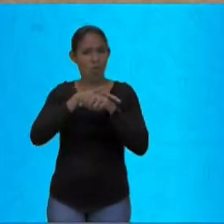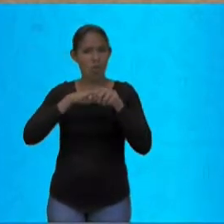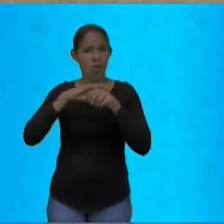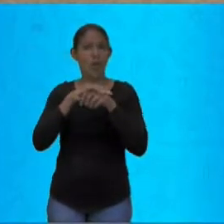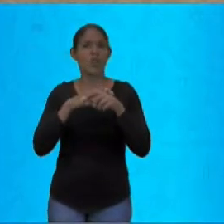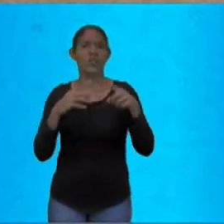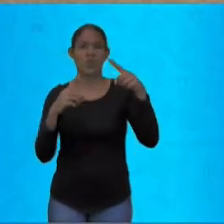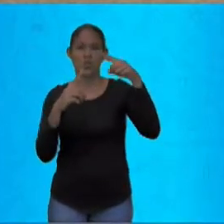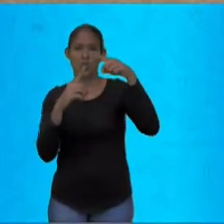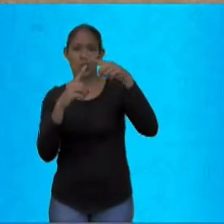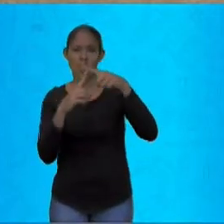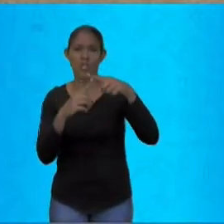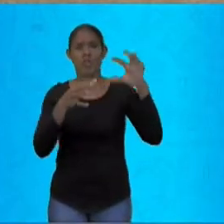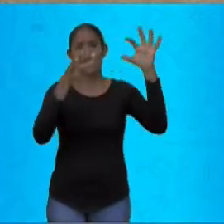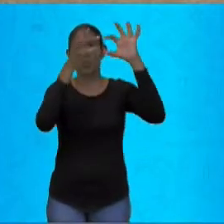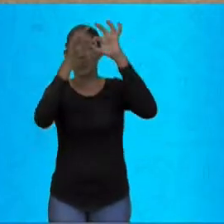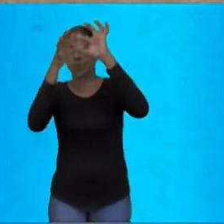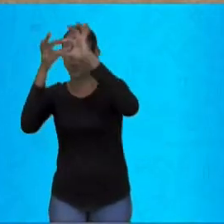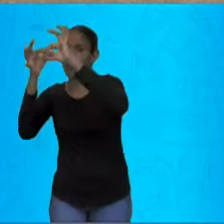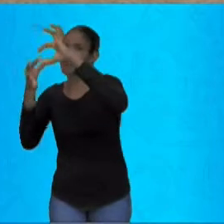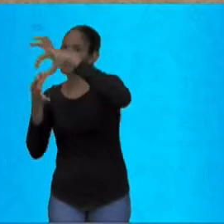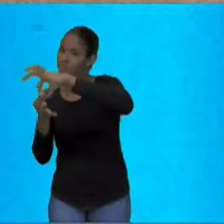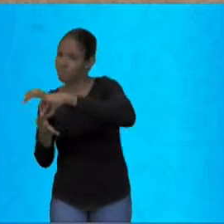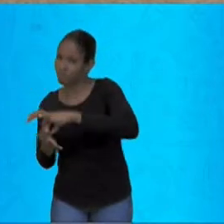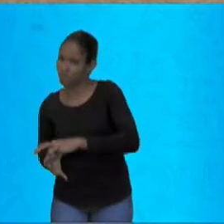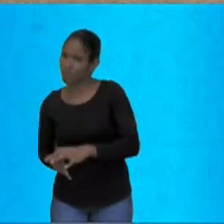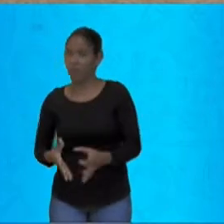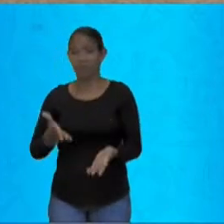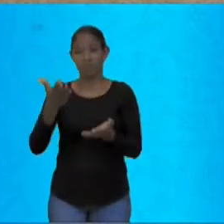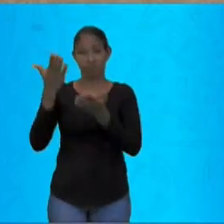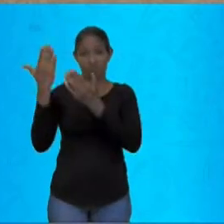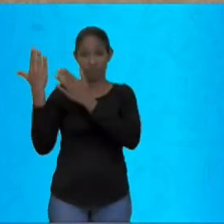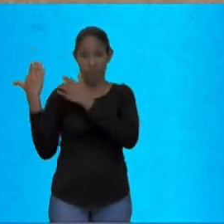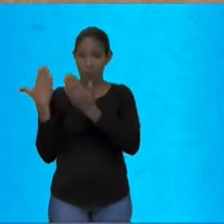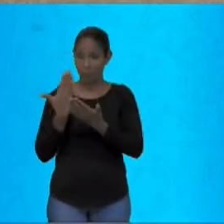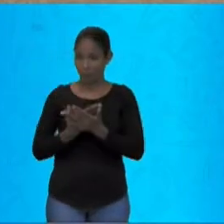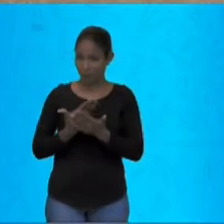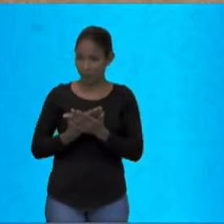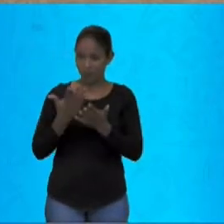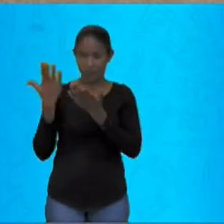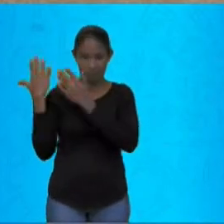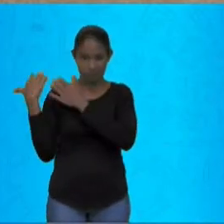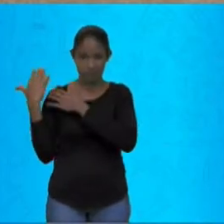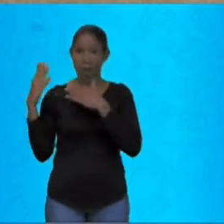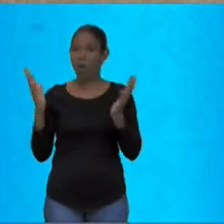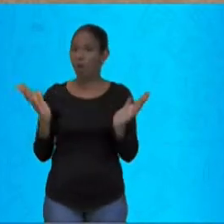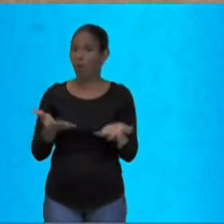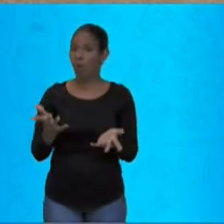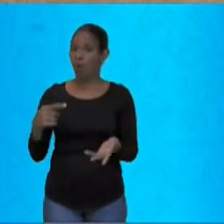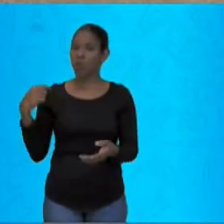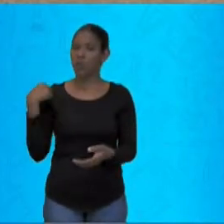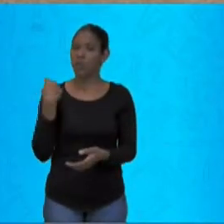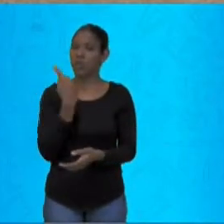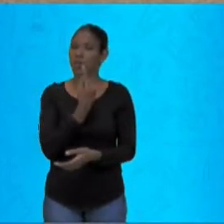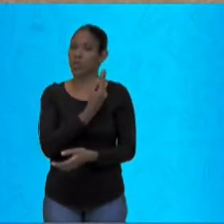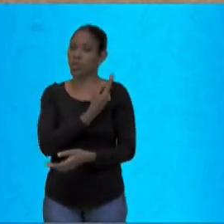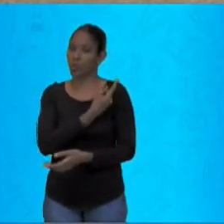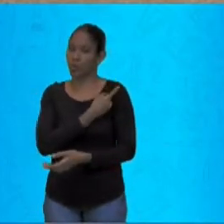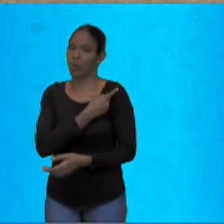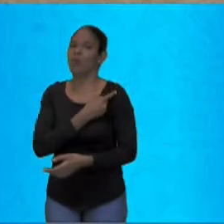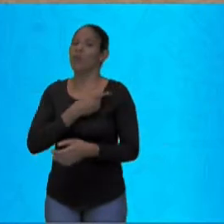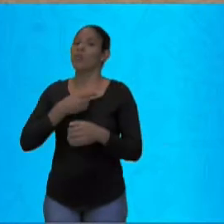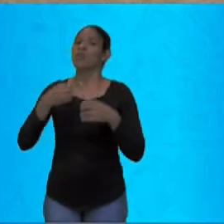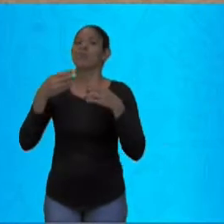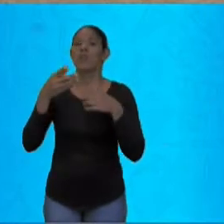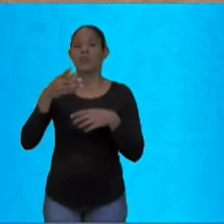coerência, coesão na aula anterior? Isso mesmo, só que hoje vamos falar do assunto rap.